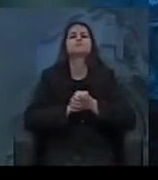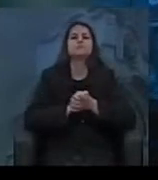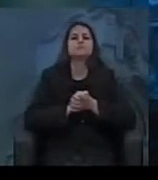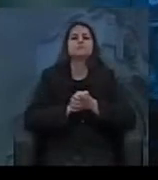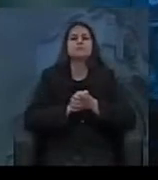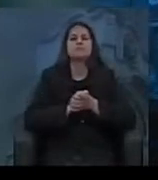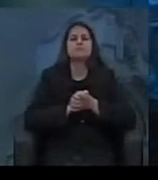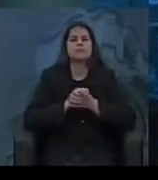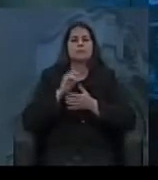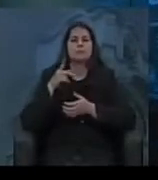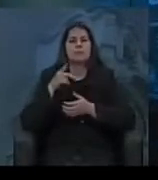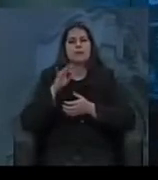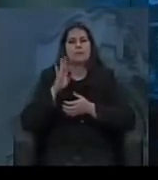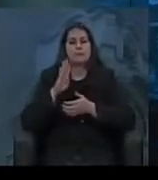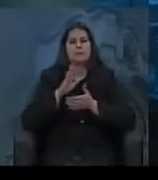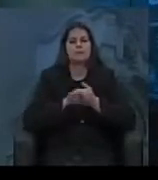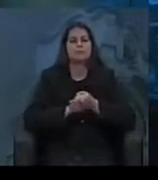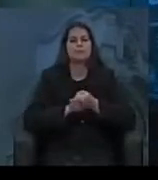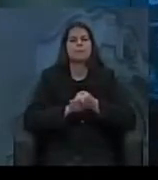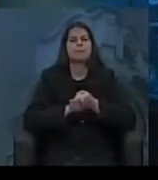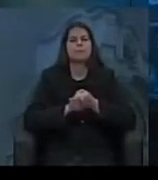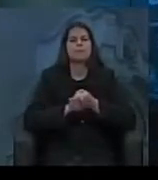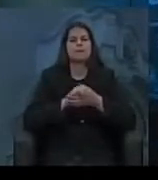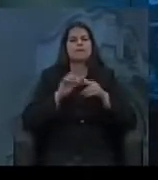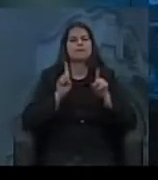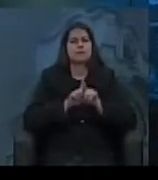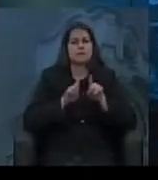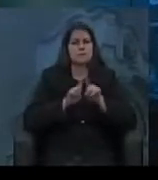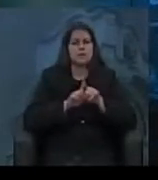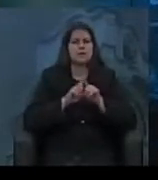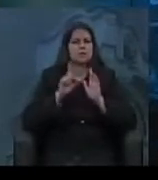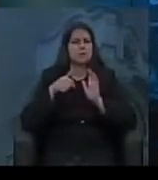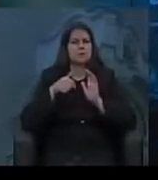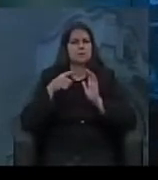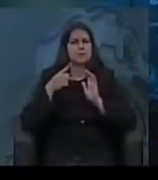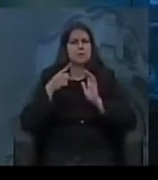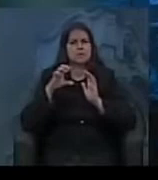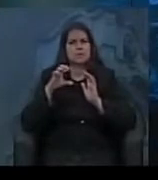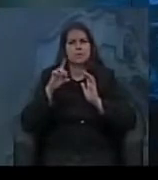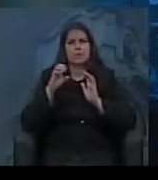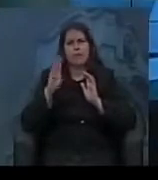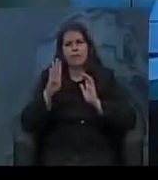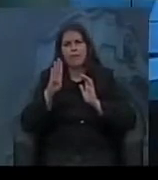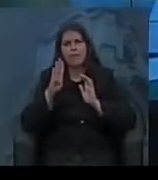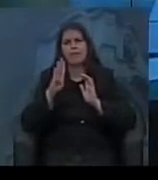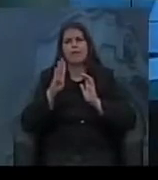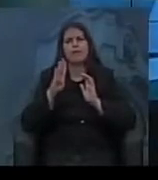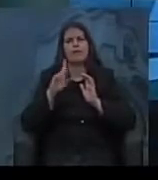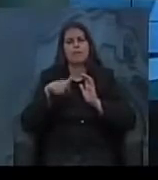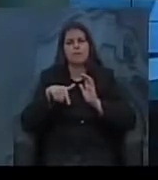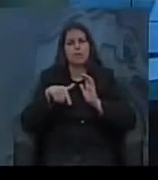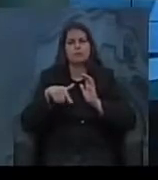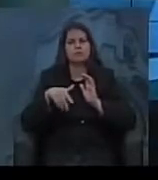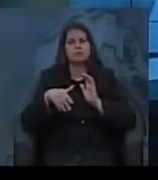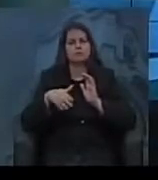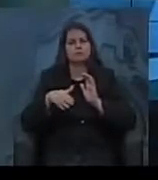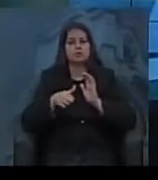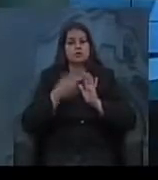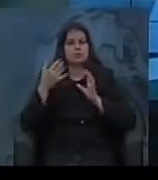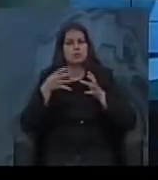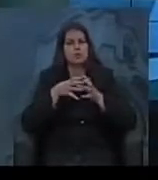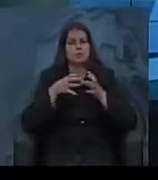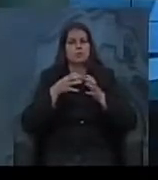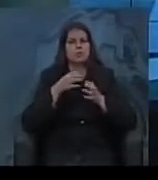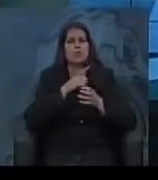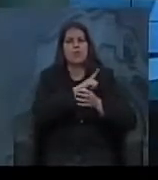Trabalhista Brasileiro. Também aí surge o Partido Comunista, etc., que depois vai ser cassado pelo governo Dutra. Num